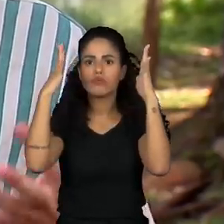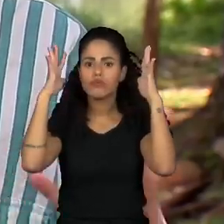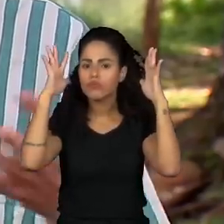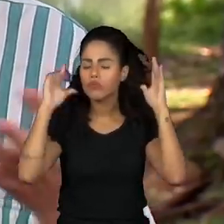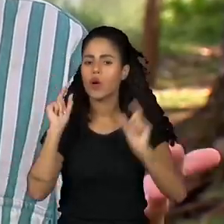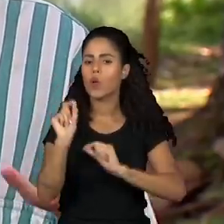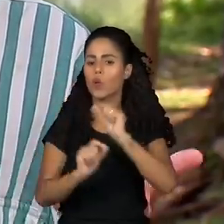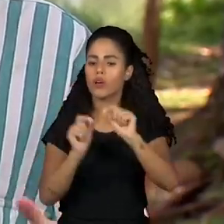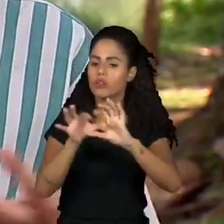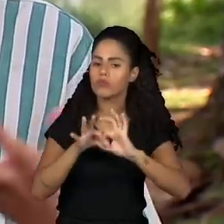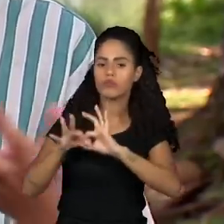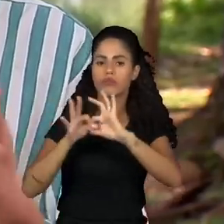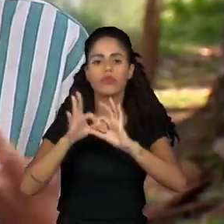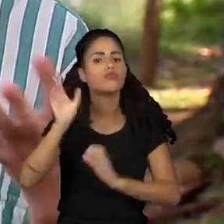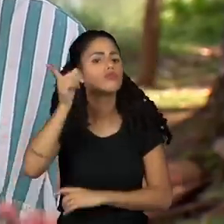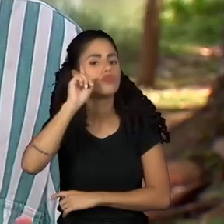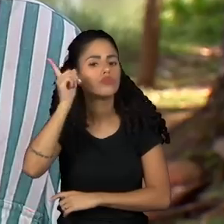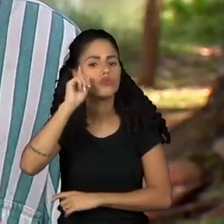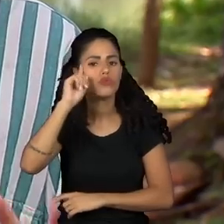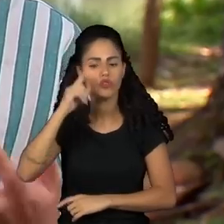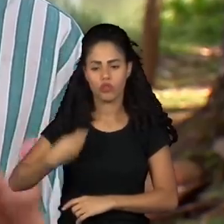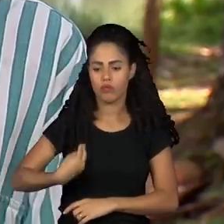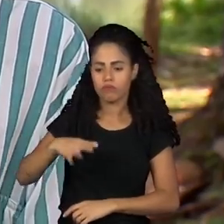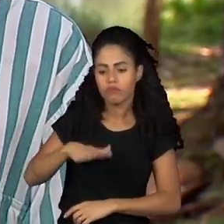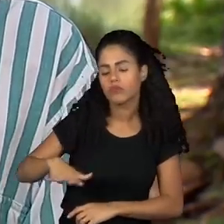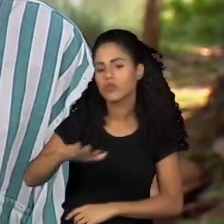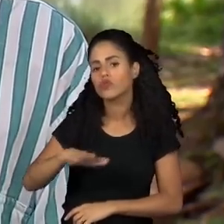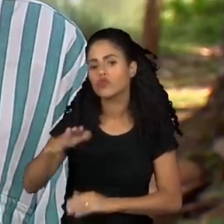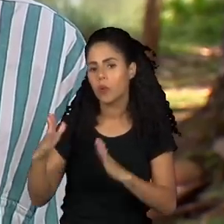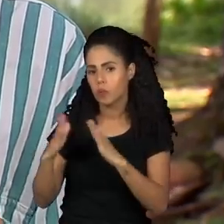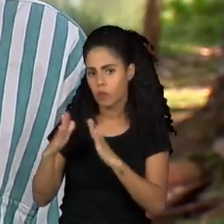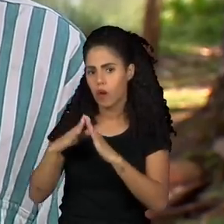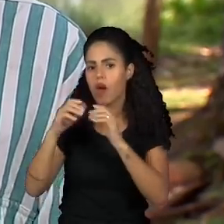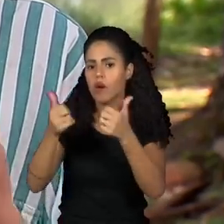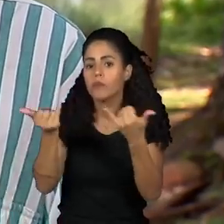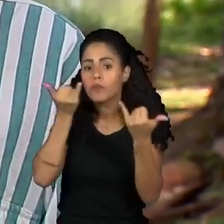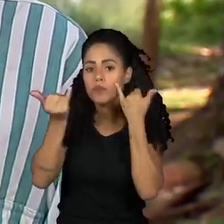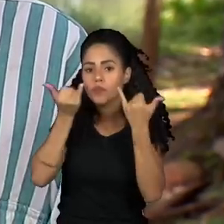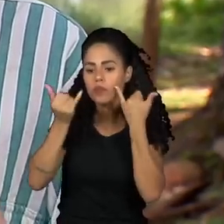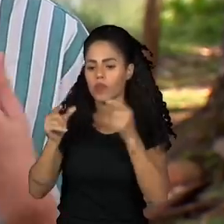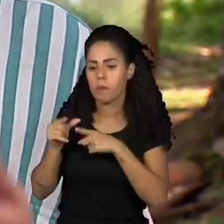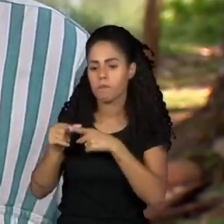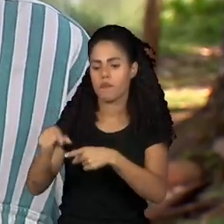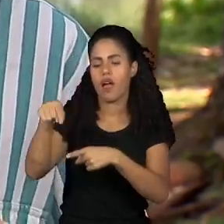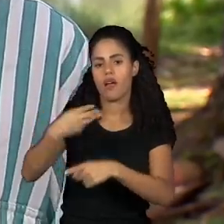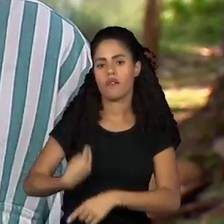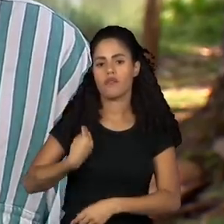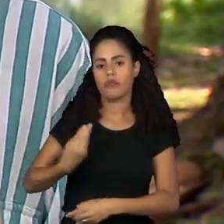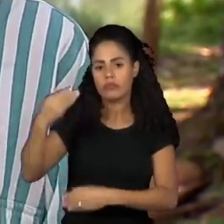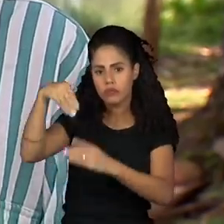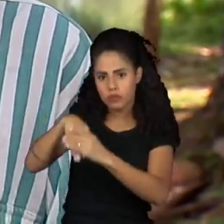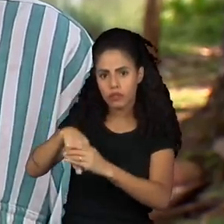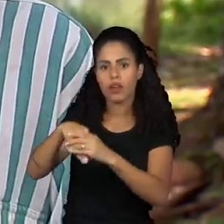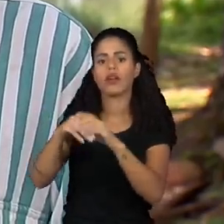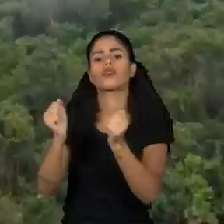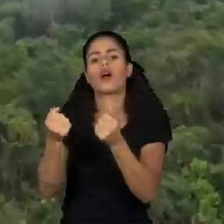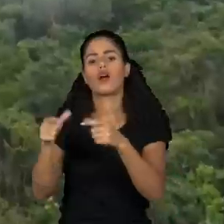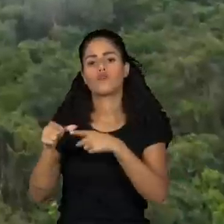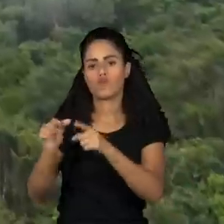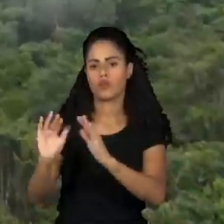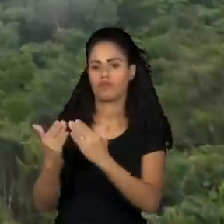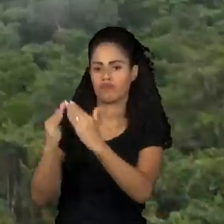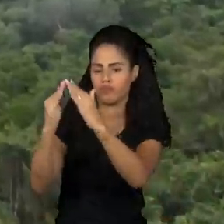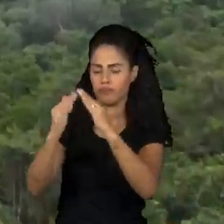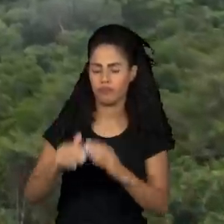fato, relacionado com o seu dia a dia, com a região onde você mora. E isso é um dado sobre jovens periféricos e que vivem em comunidades ou favelas.